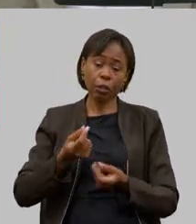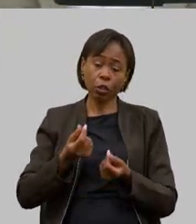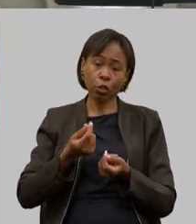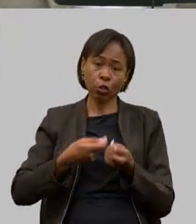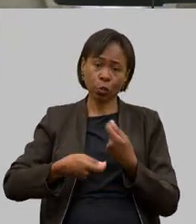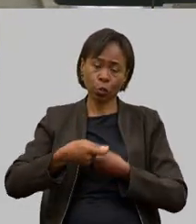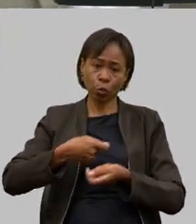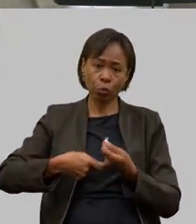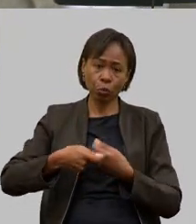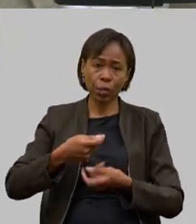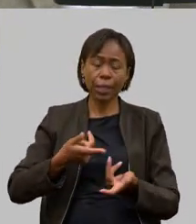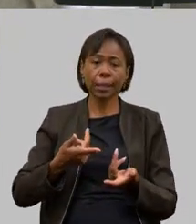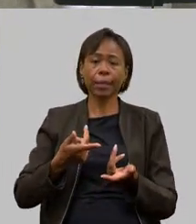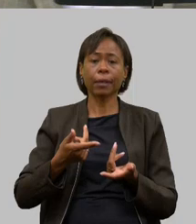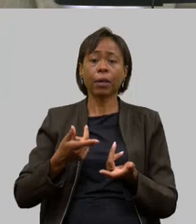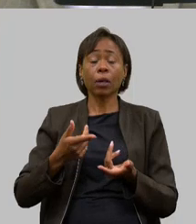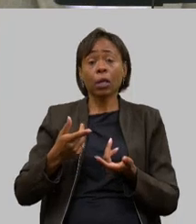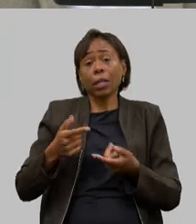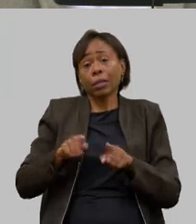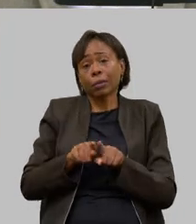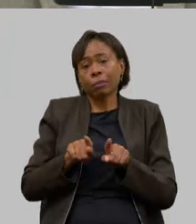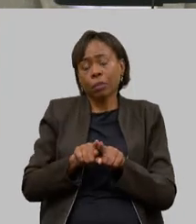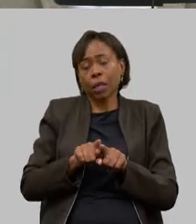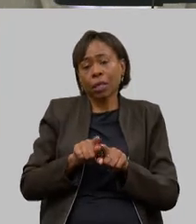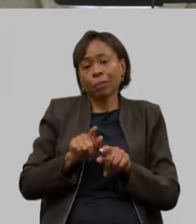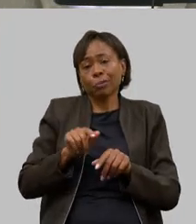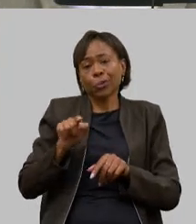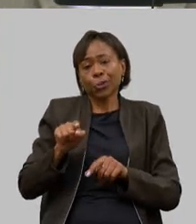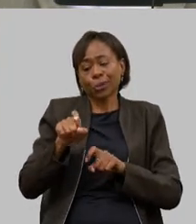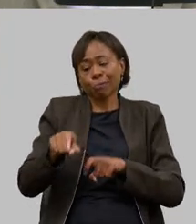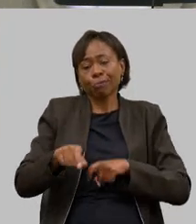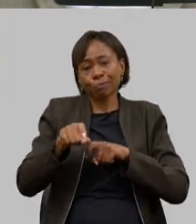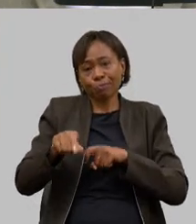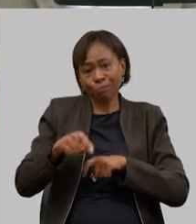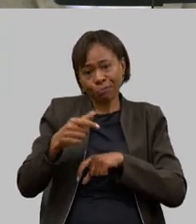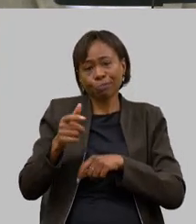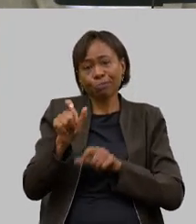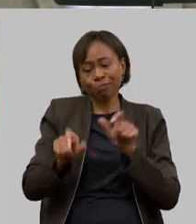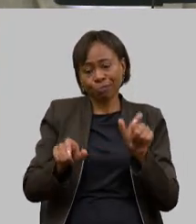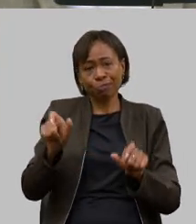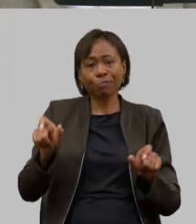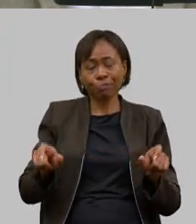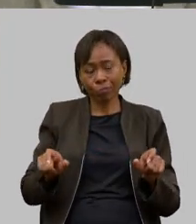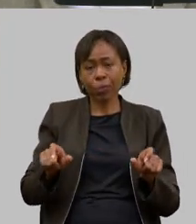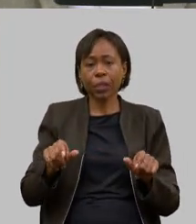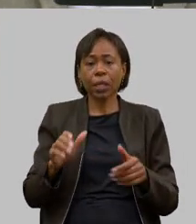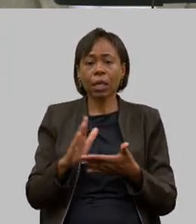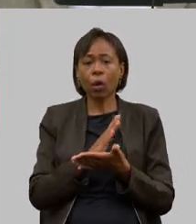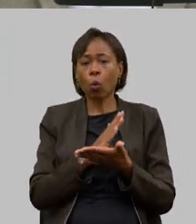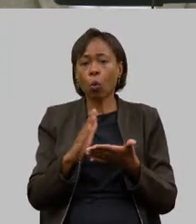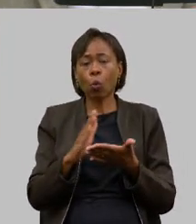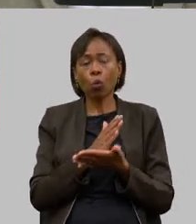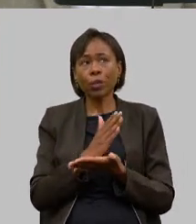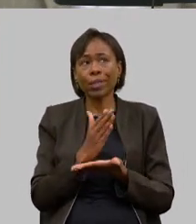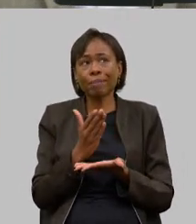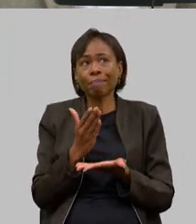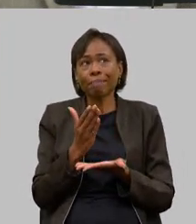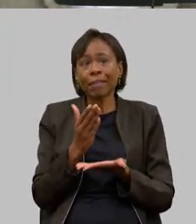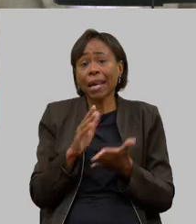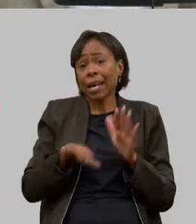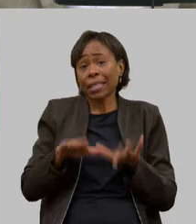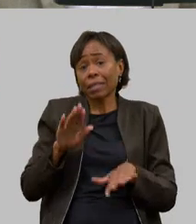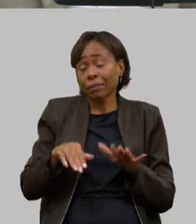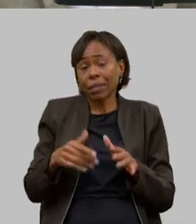pequenos produtores que estão sem condições em algumas em alguns momentos de poder